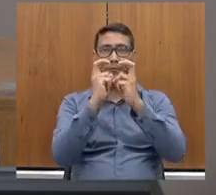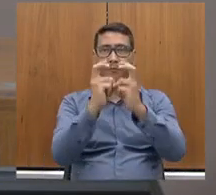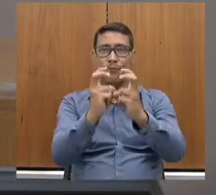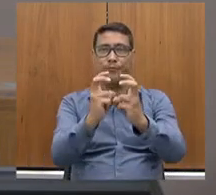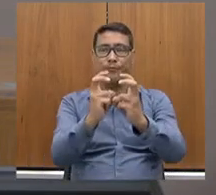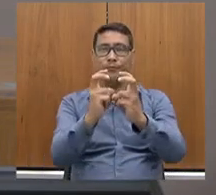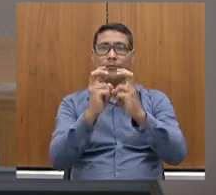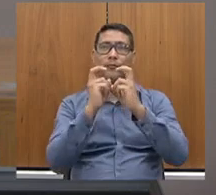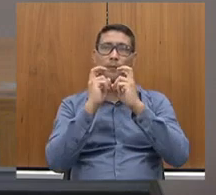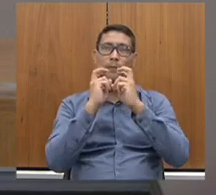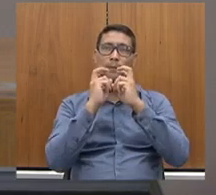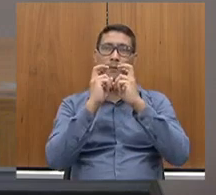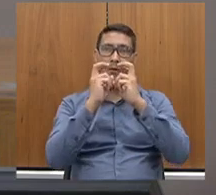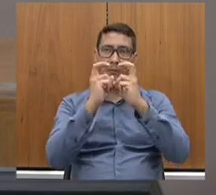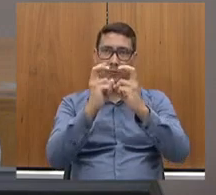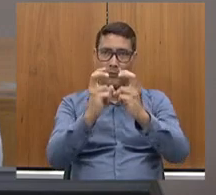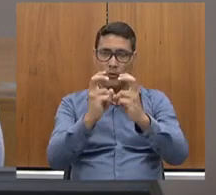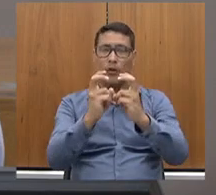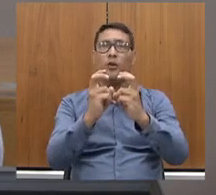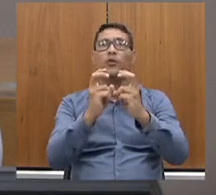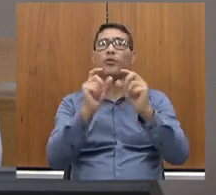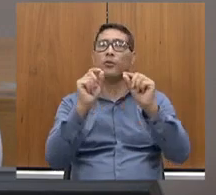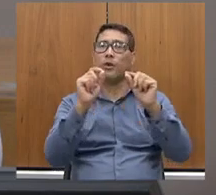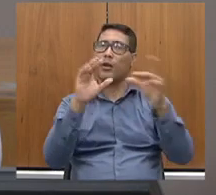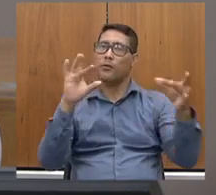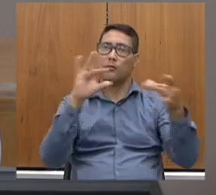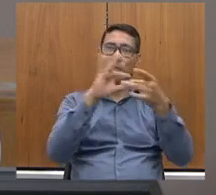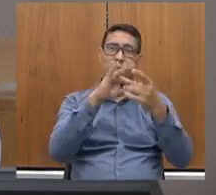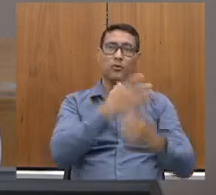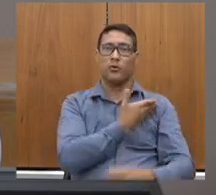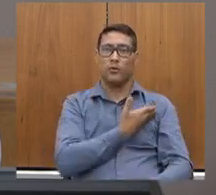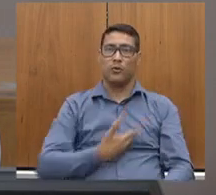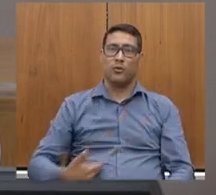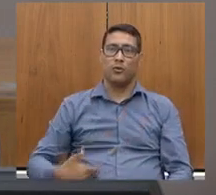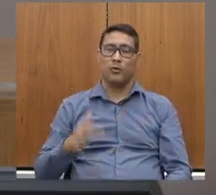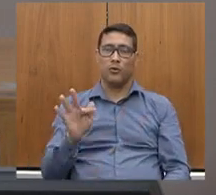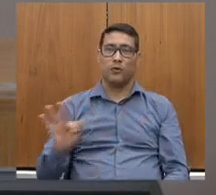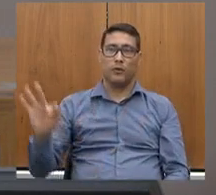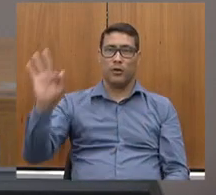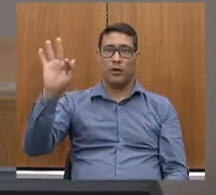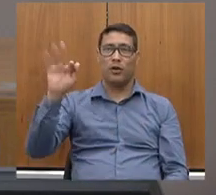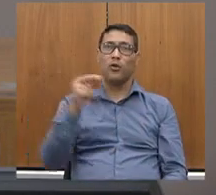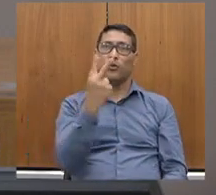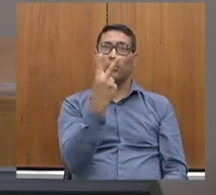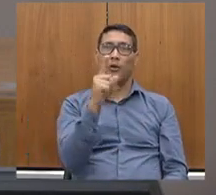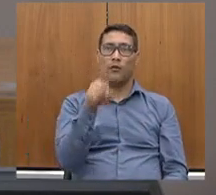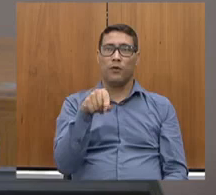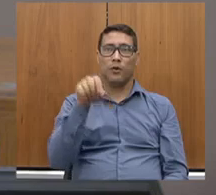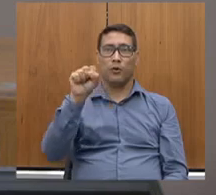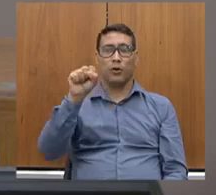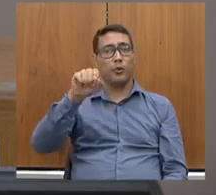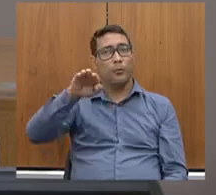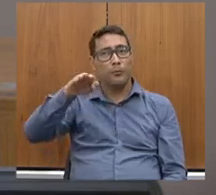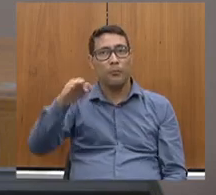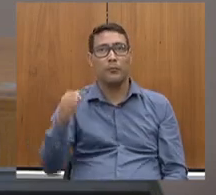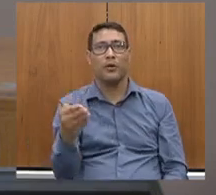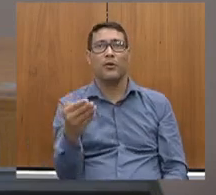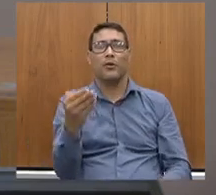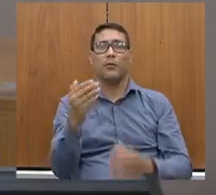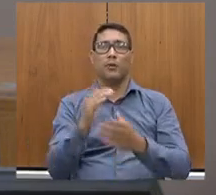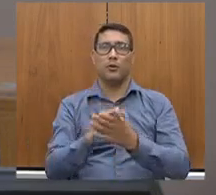ação. Essa foi feita em conjunto com o governo federal. Foram 2,8 bilhões já aportados,